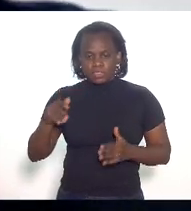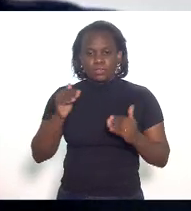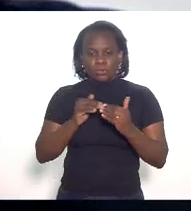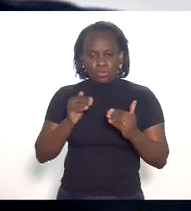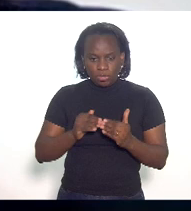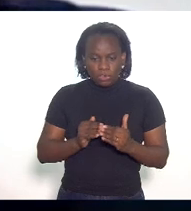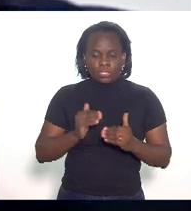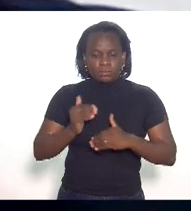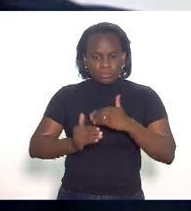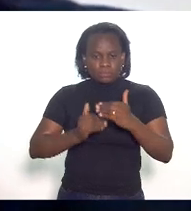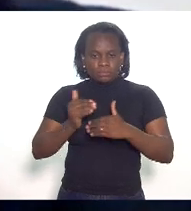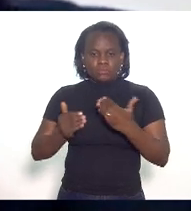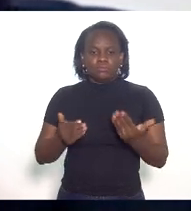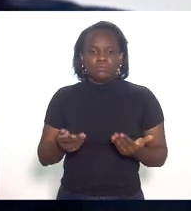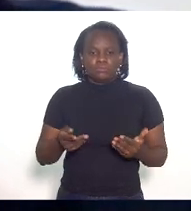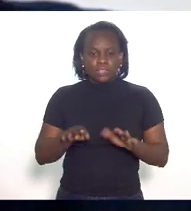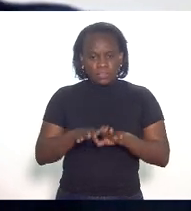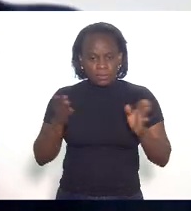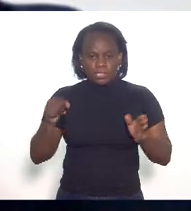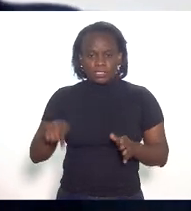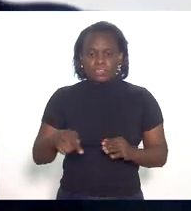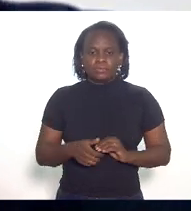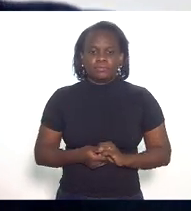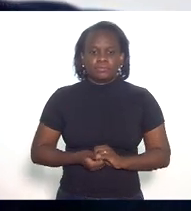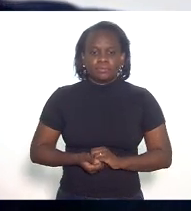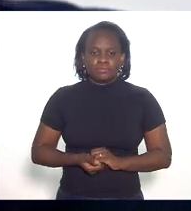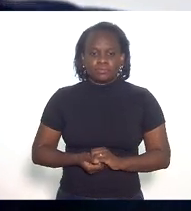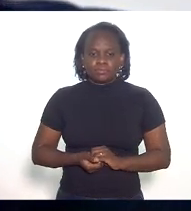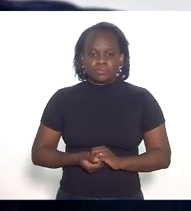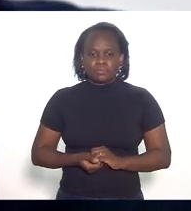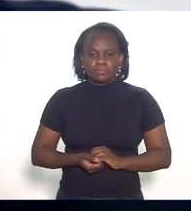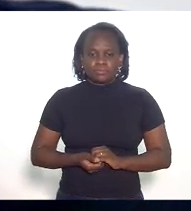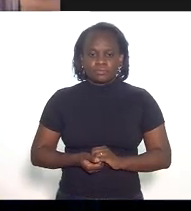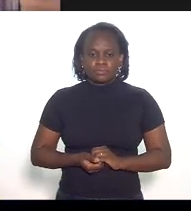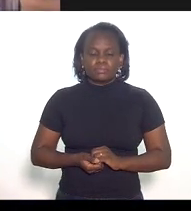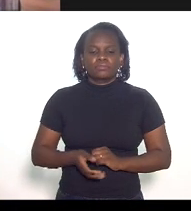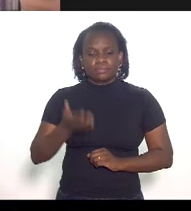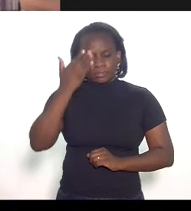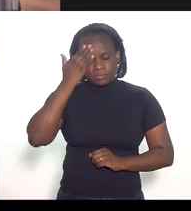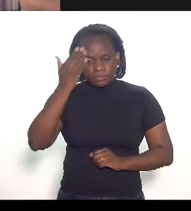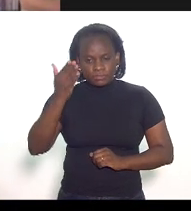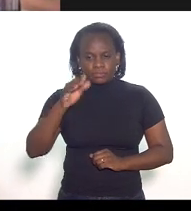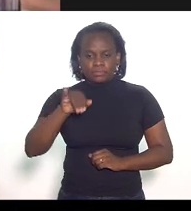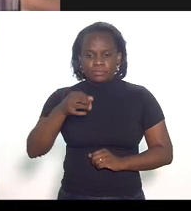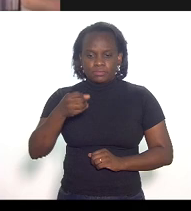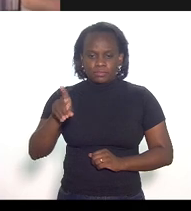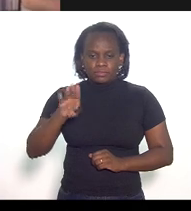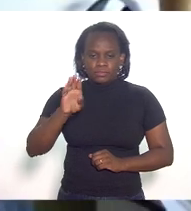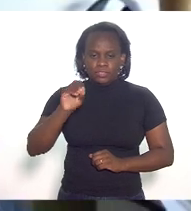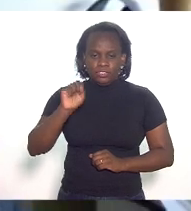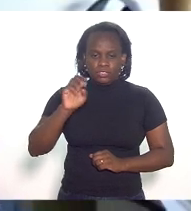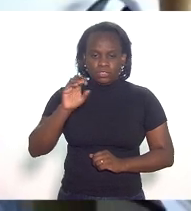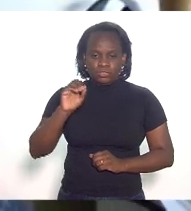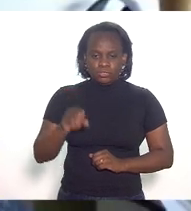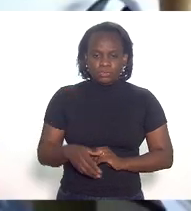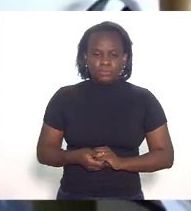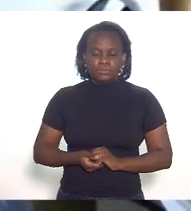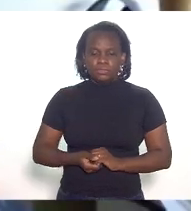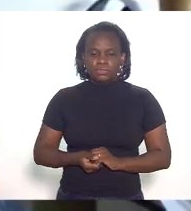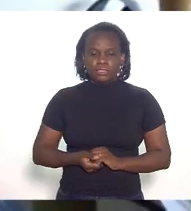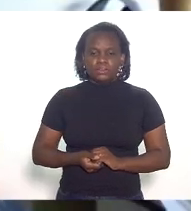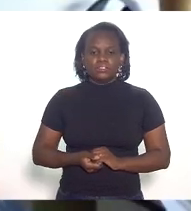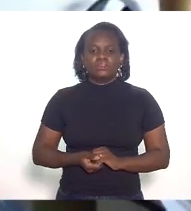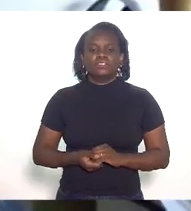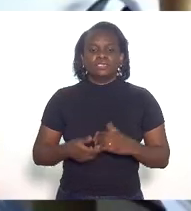o processo que está aberto aqui Muito obrigado doutor João Bosco eu vou